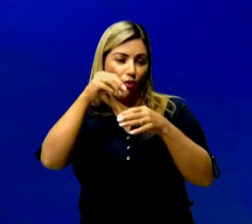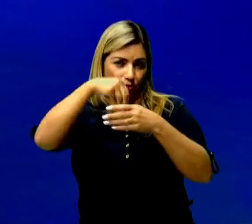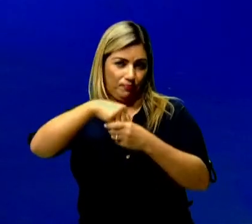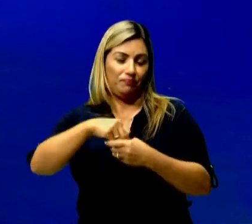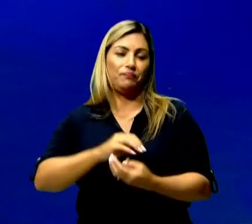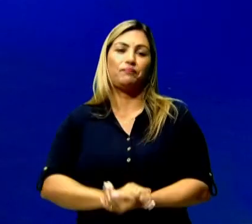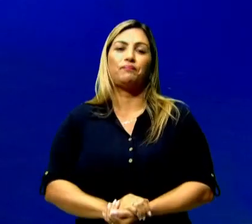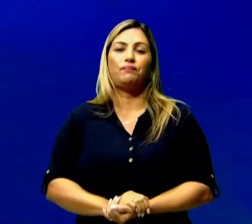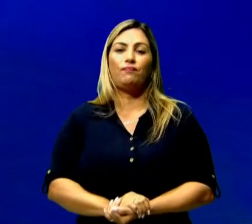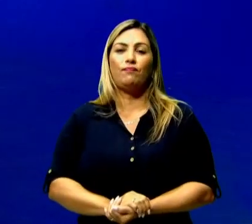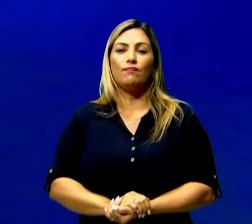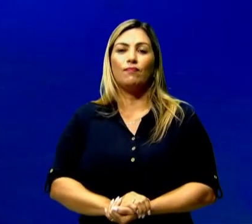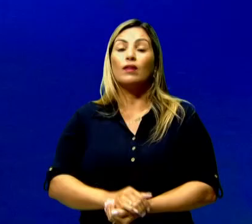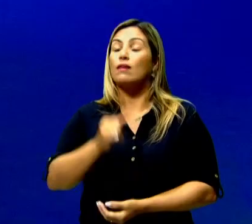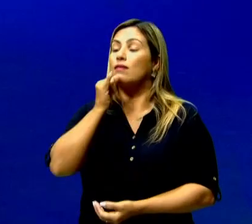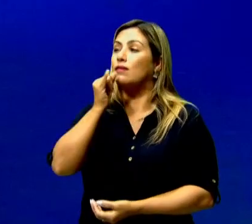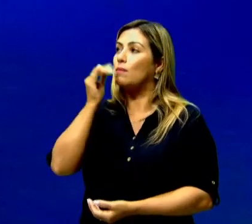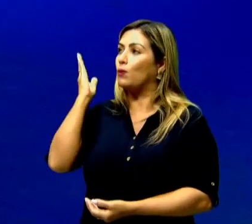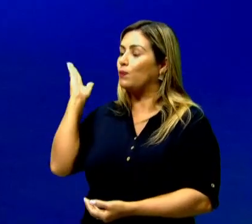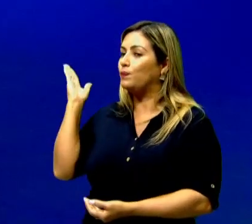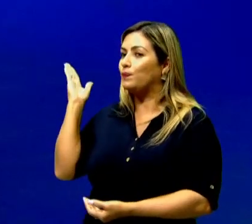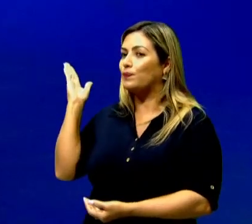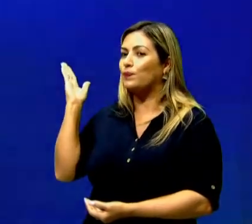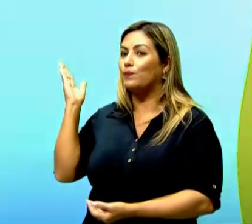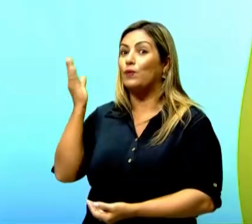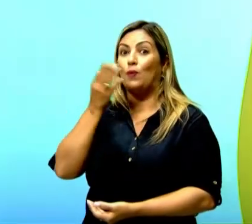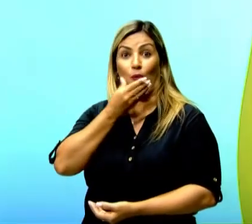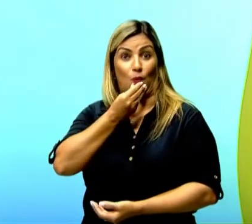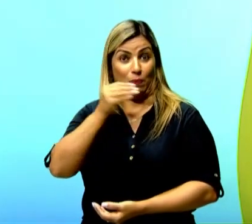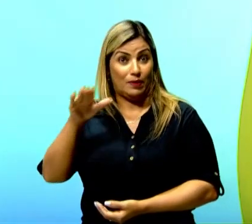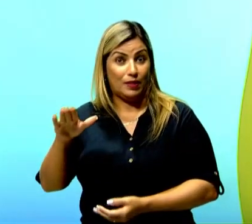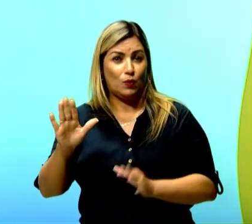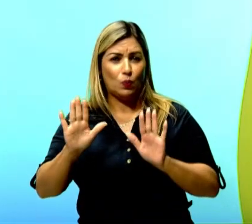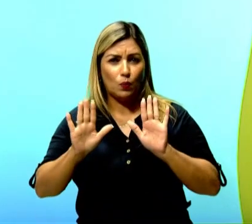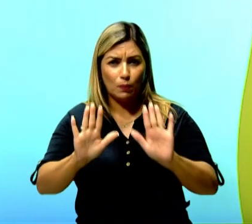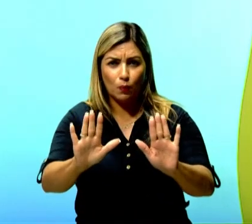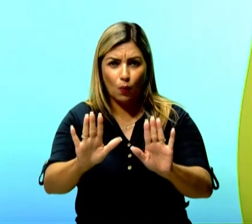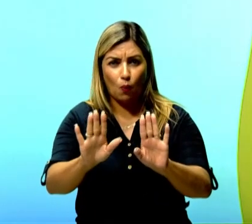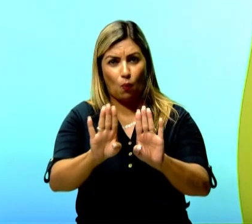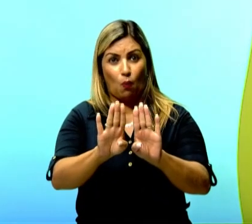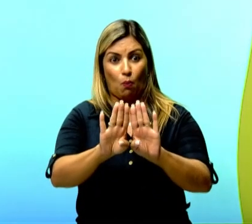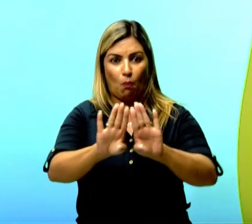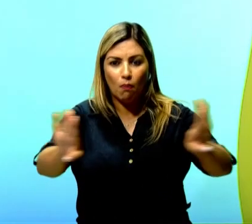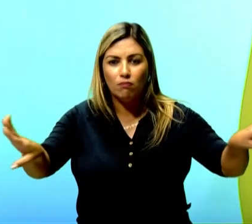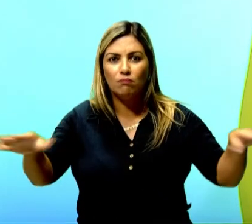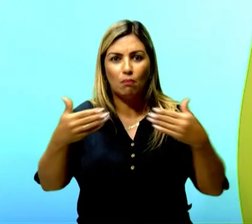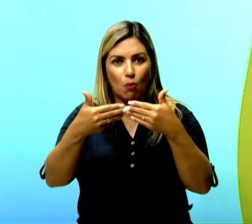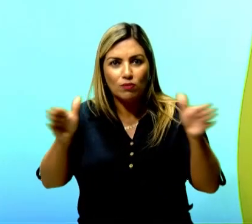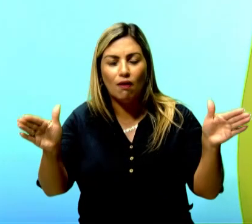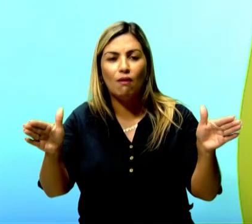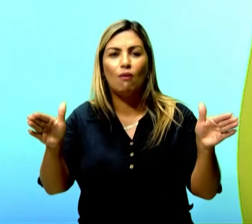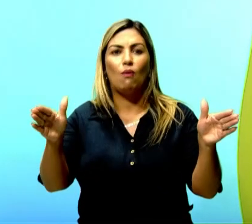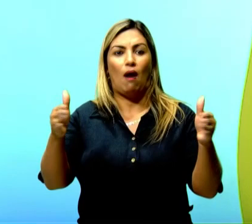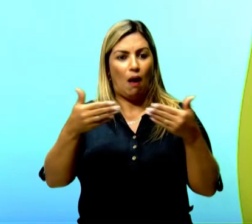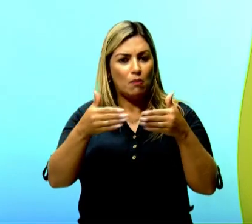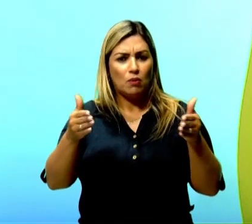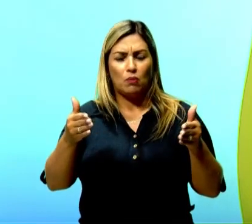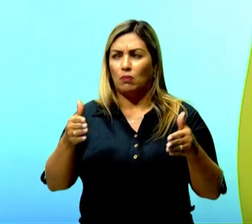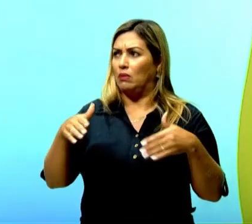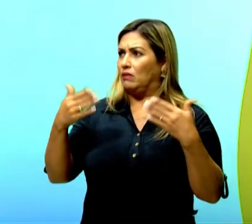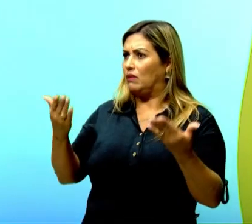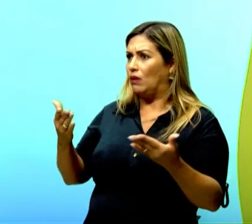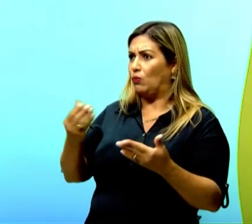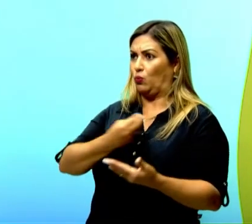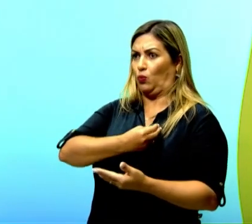E olha só o exemplo. O garoto empurrou o portão, abriu-se. Então, não vivia trancado?